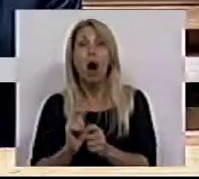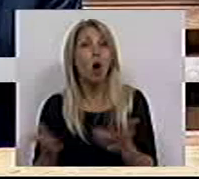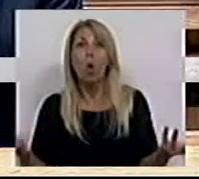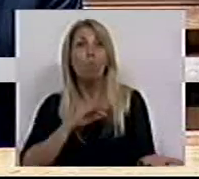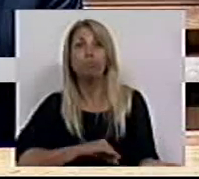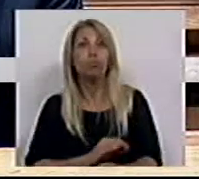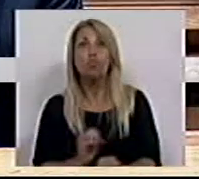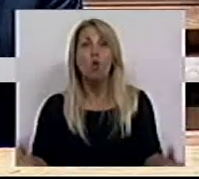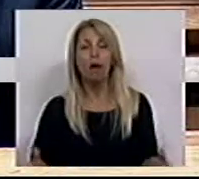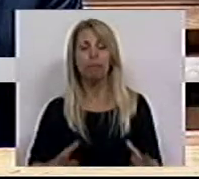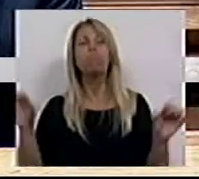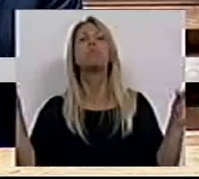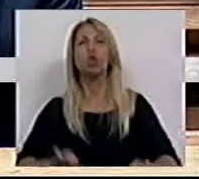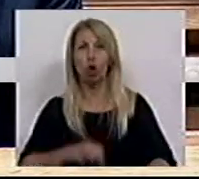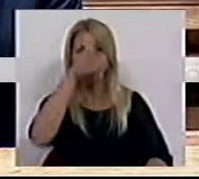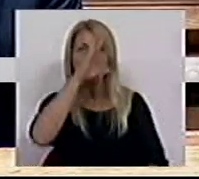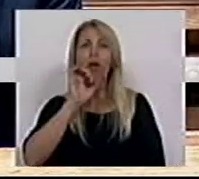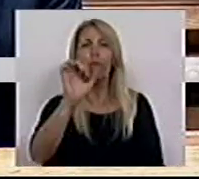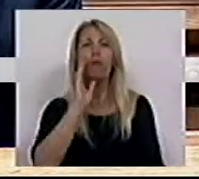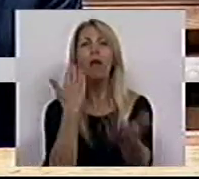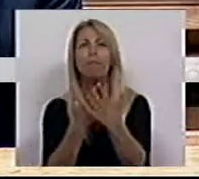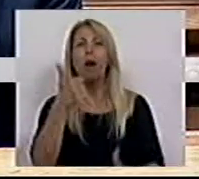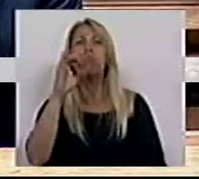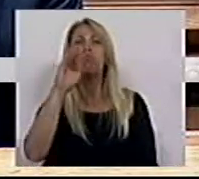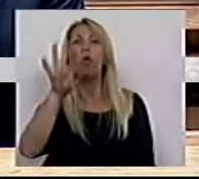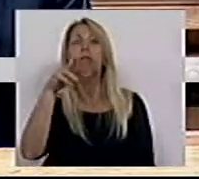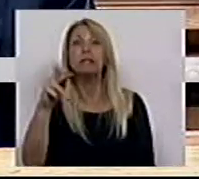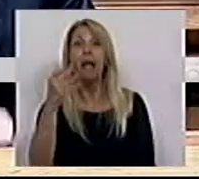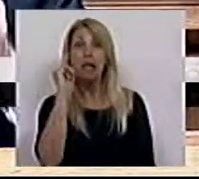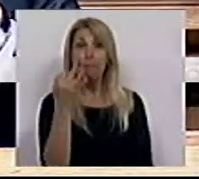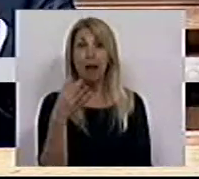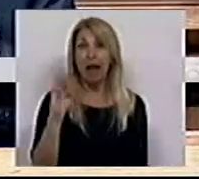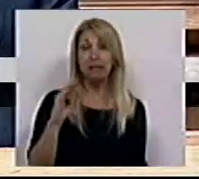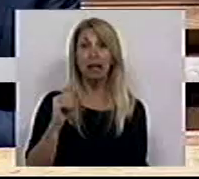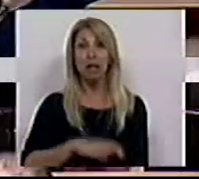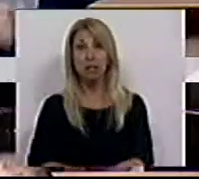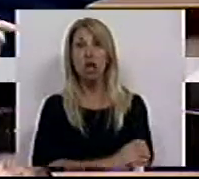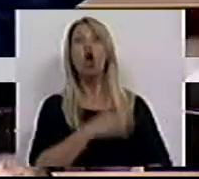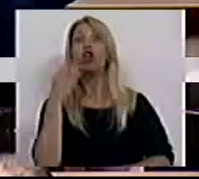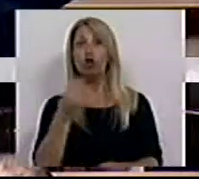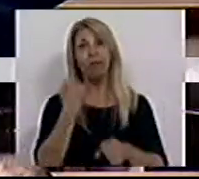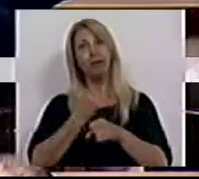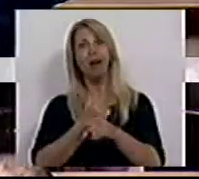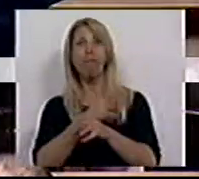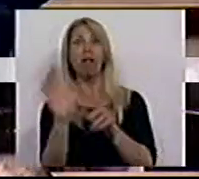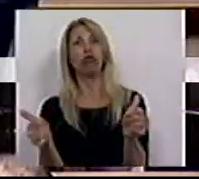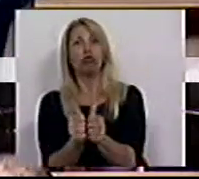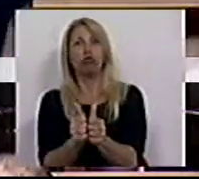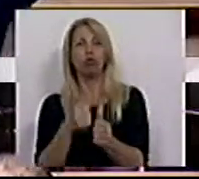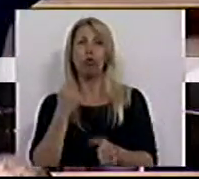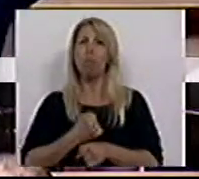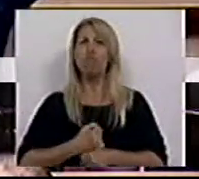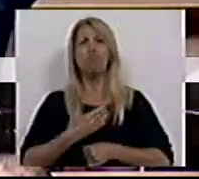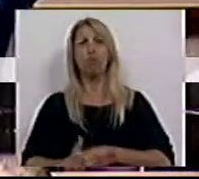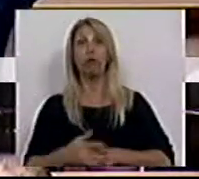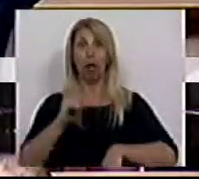Governo criou bolsas para IPSS, onde jovens trabalham ao lado de profissionais o mesmo tempo que